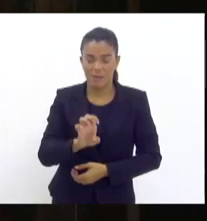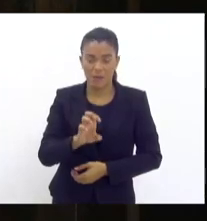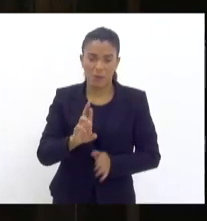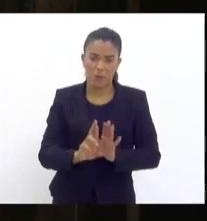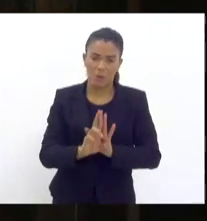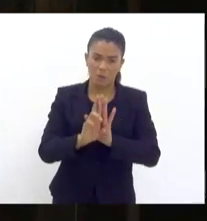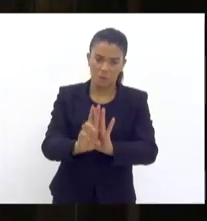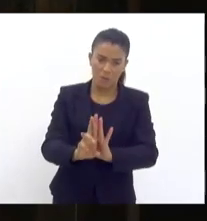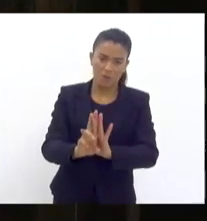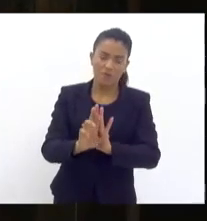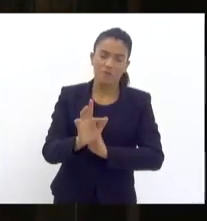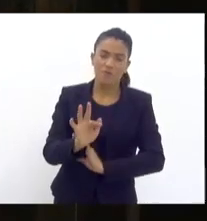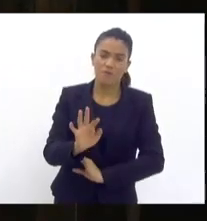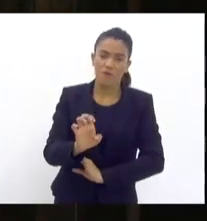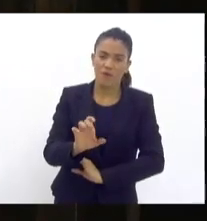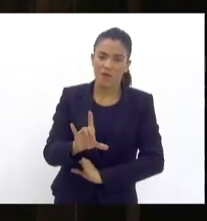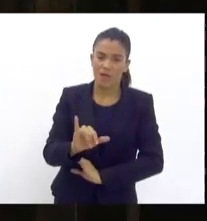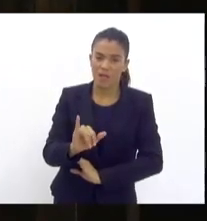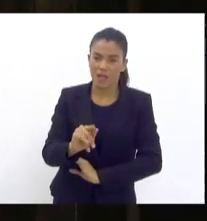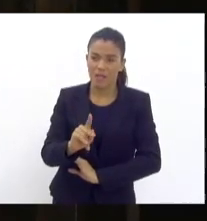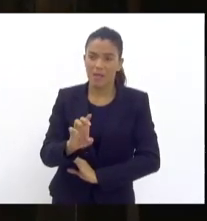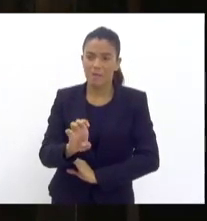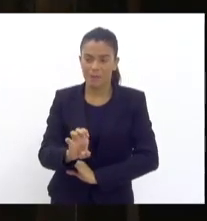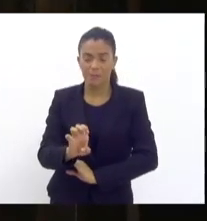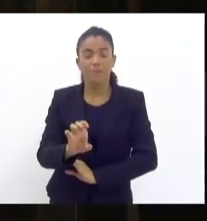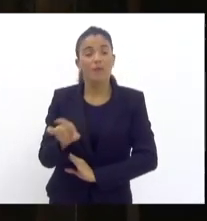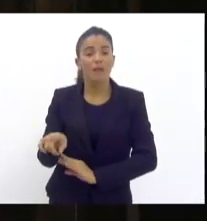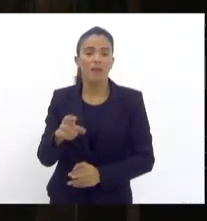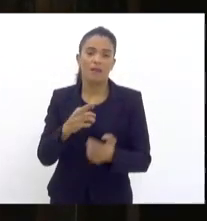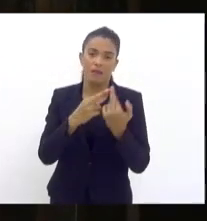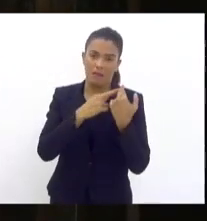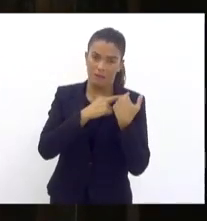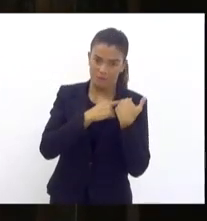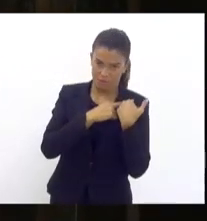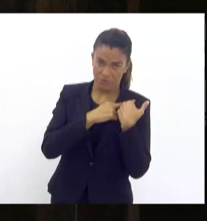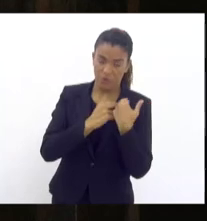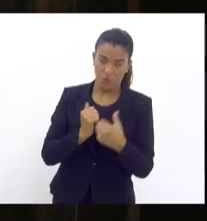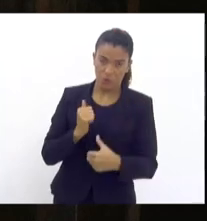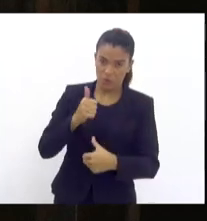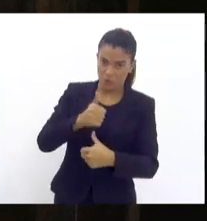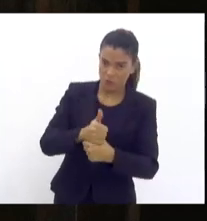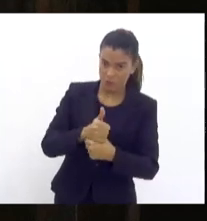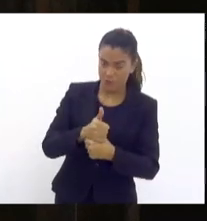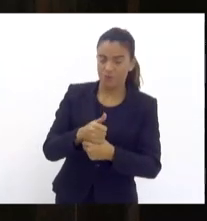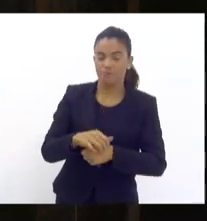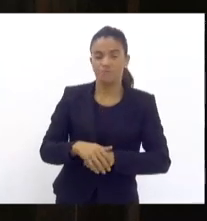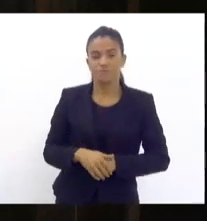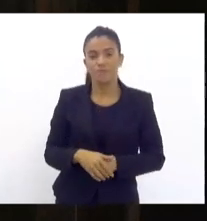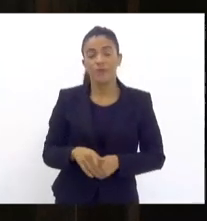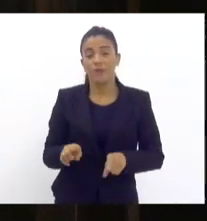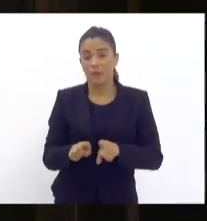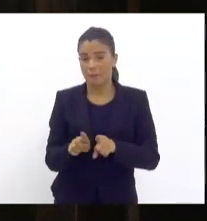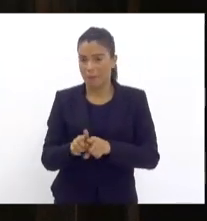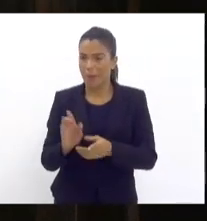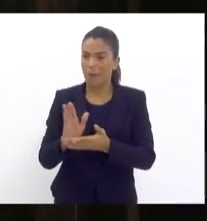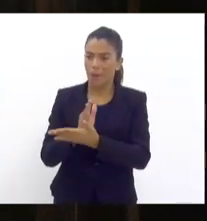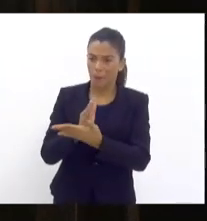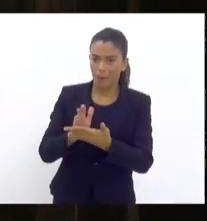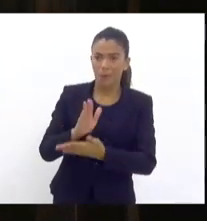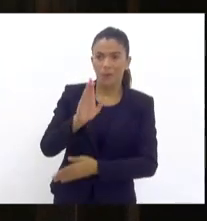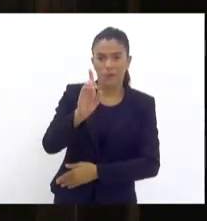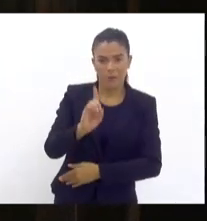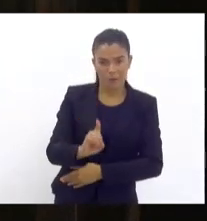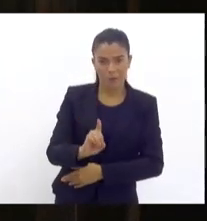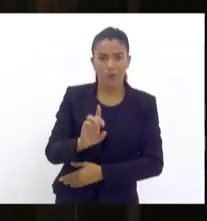que é o nosso diretor do Departamento de Polícia Especializada, há outros diretores também aqui do